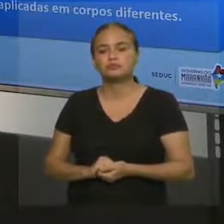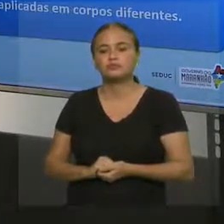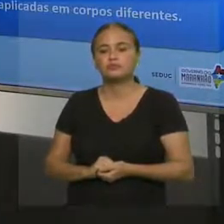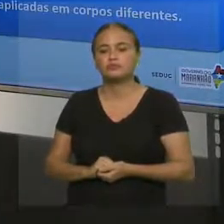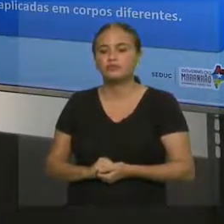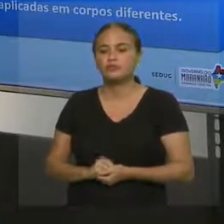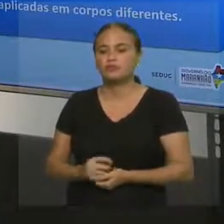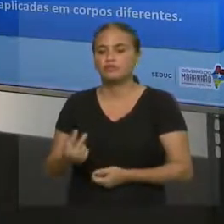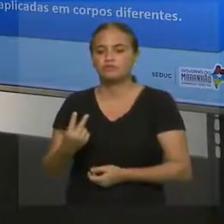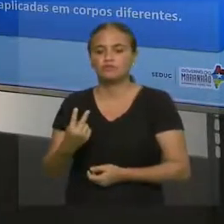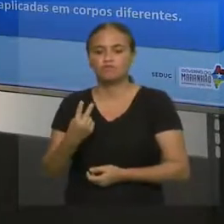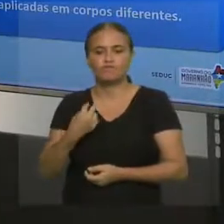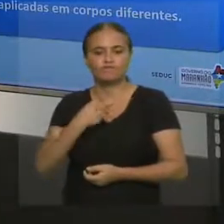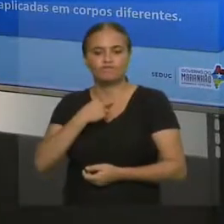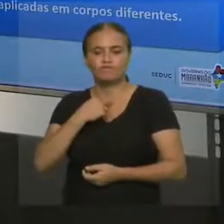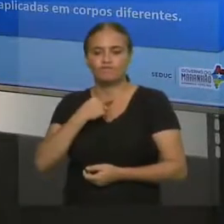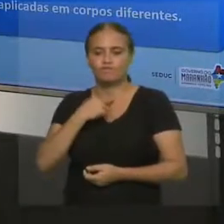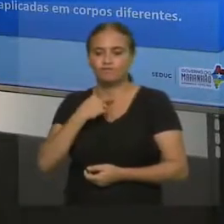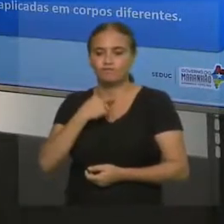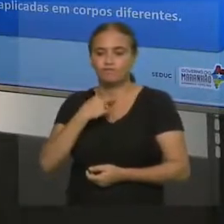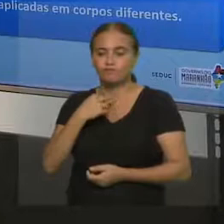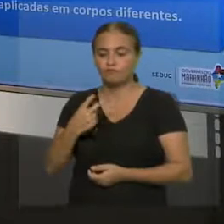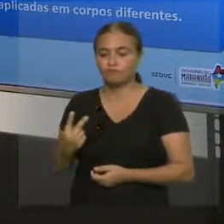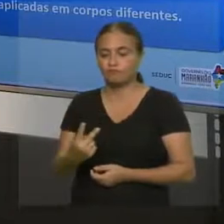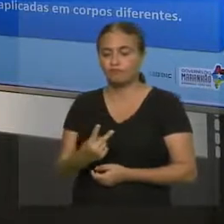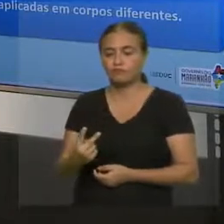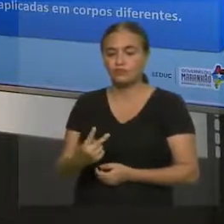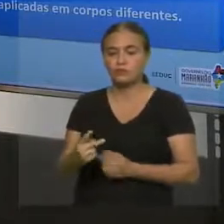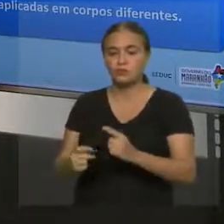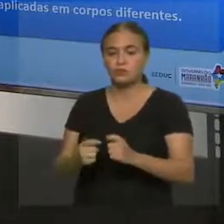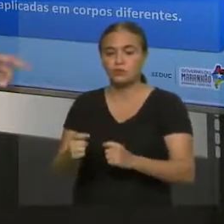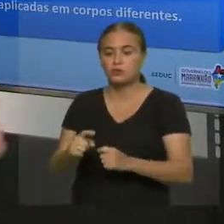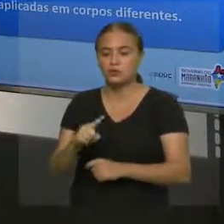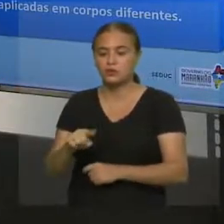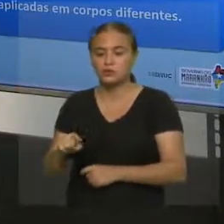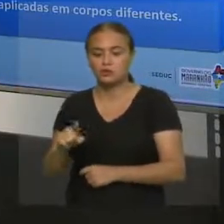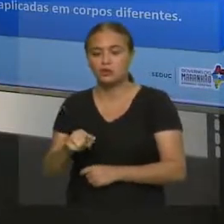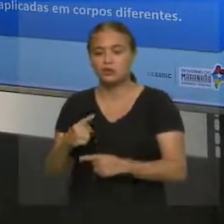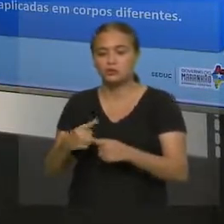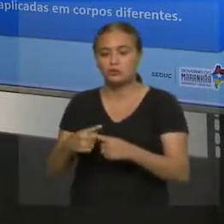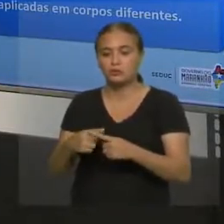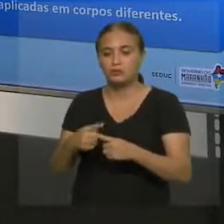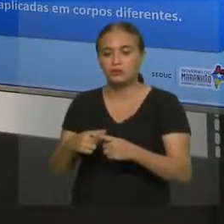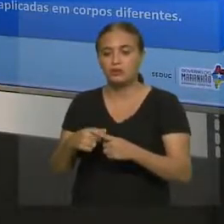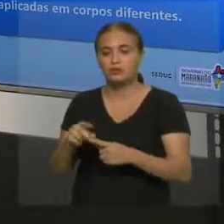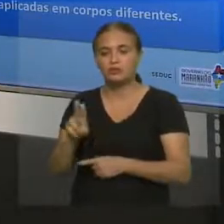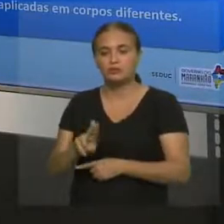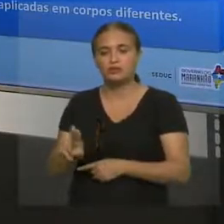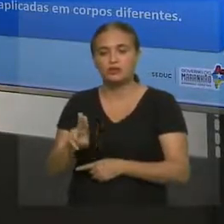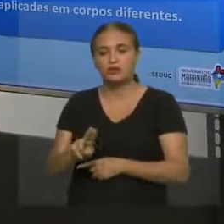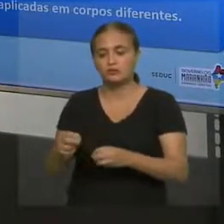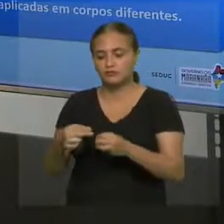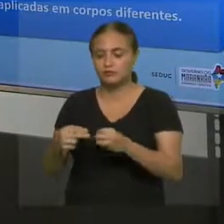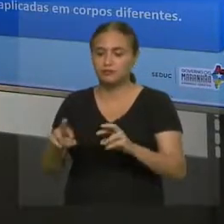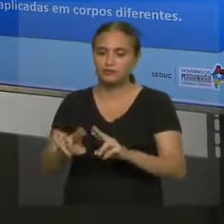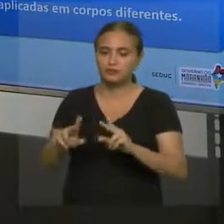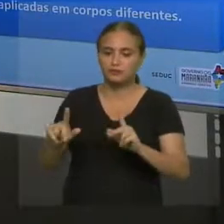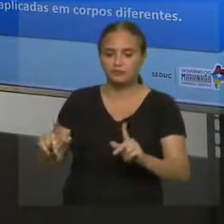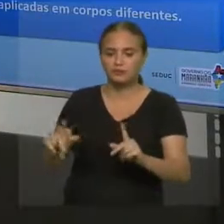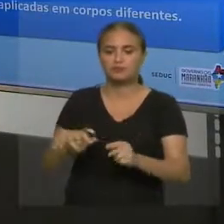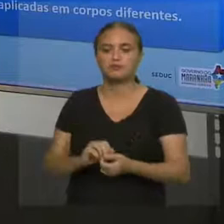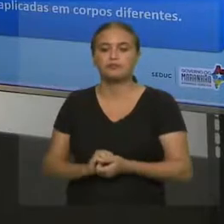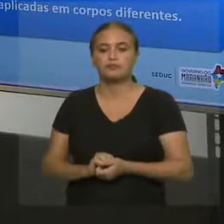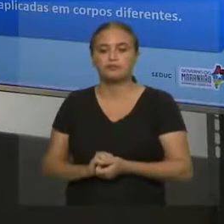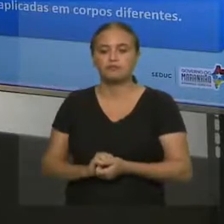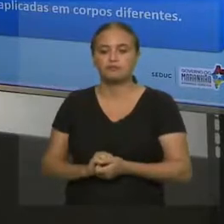podem se anular. Elas não se anulam. Por que elas não se anulam? Porque elas são aplicadas em corpos diferentes. Se eu pego uma